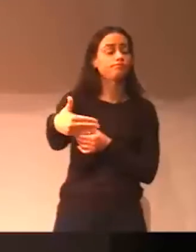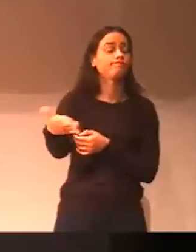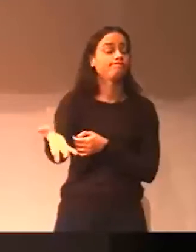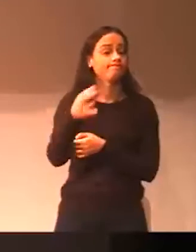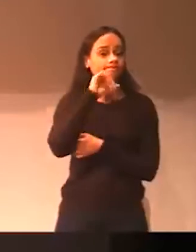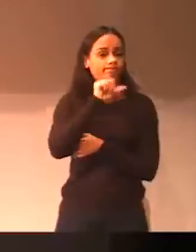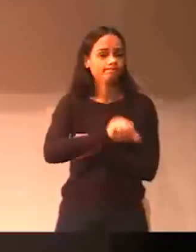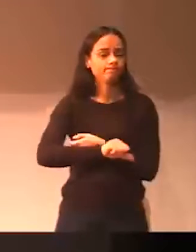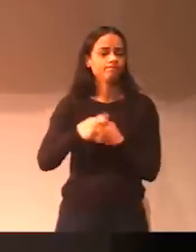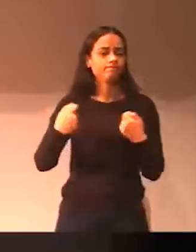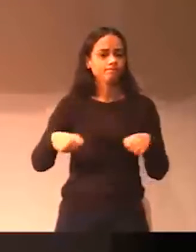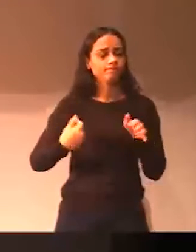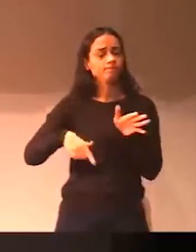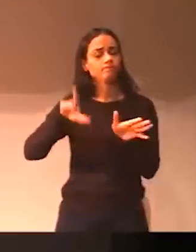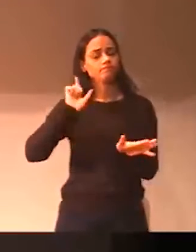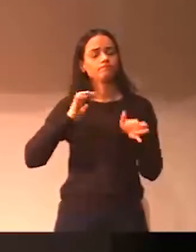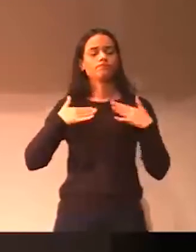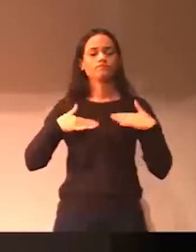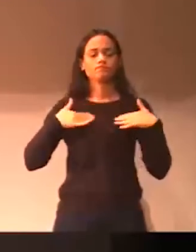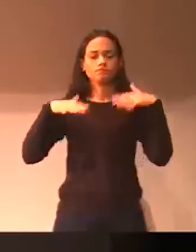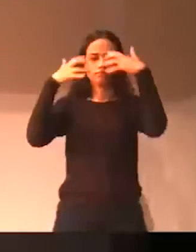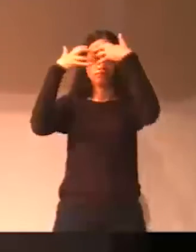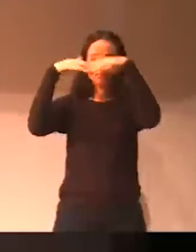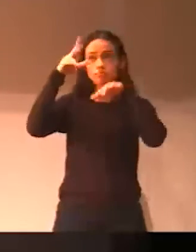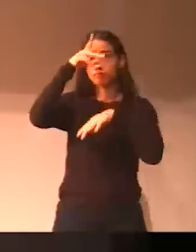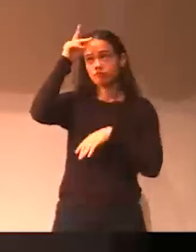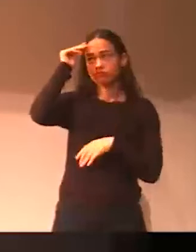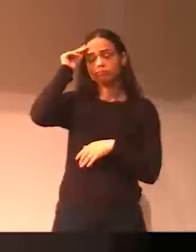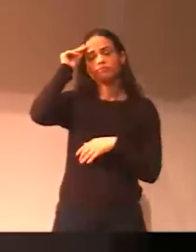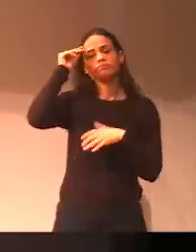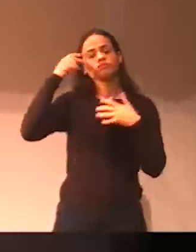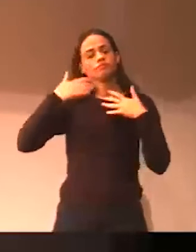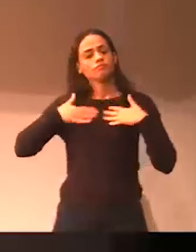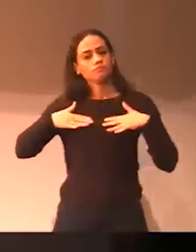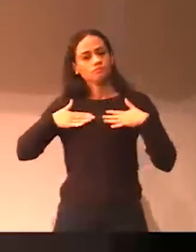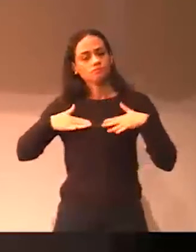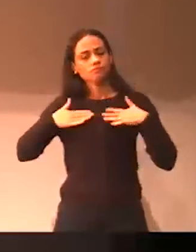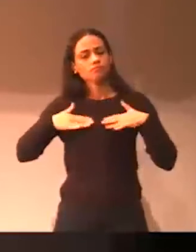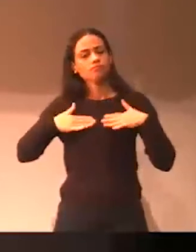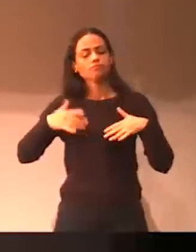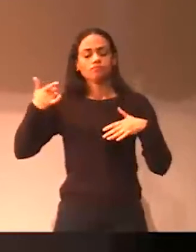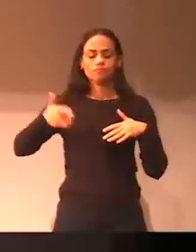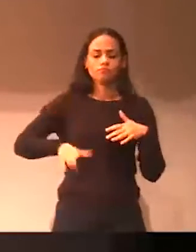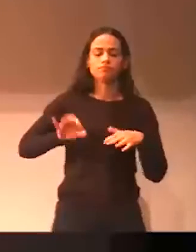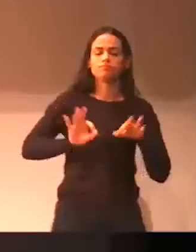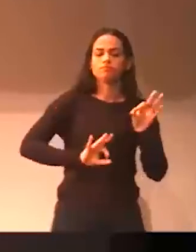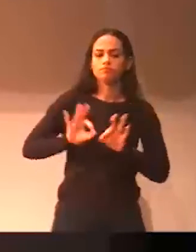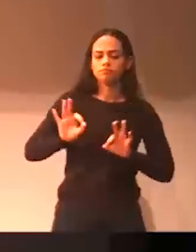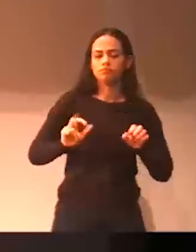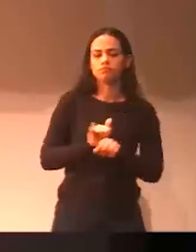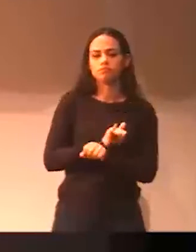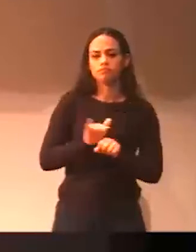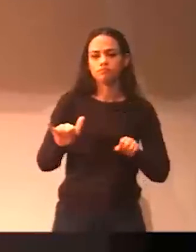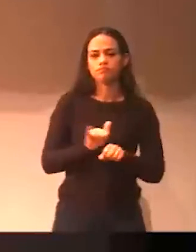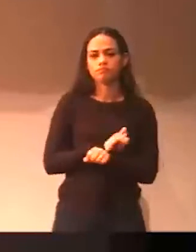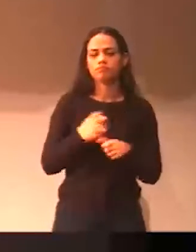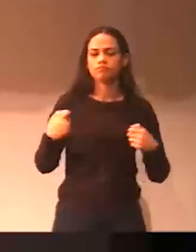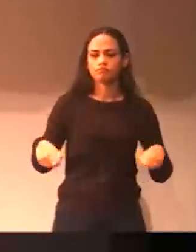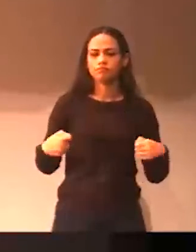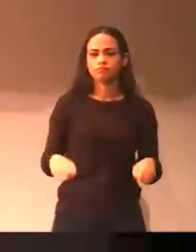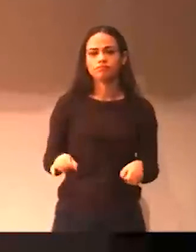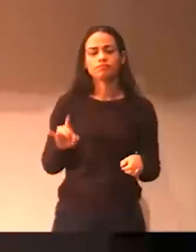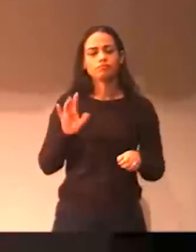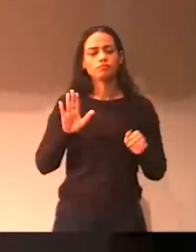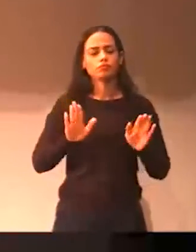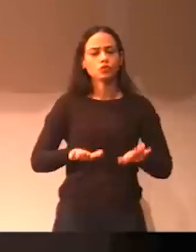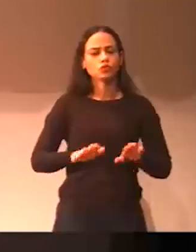Então, eu espero que a cidade pare, que o executivo pense com calma, e faça de novo um planejamento que eu não tenho visto. Por essa noite é